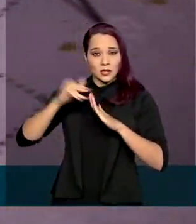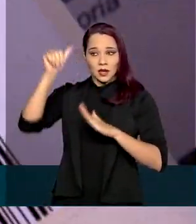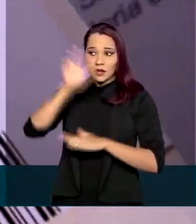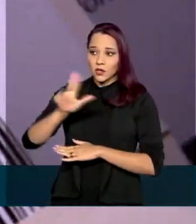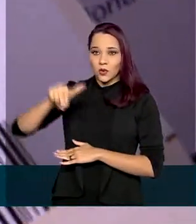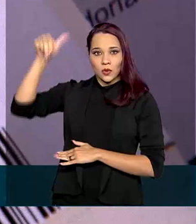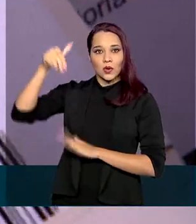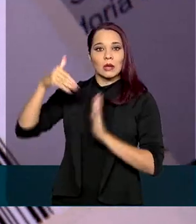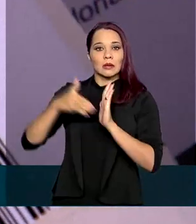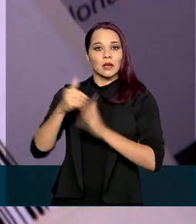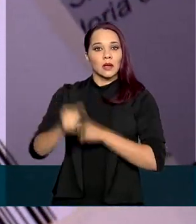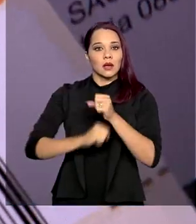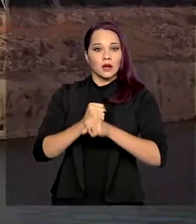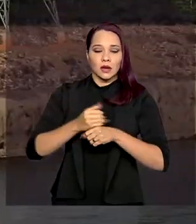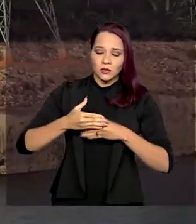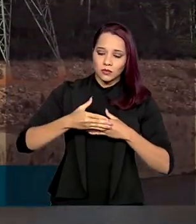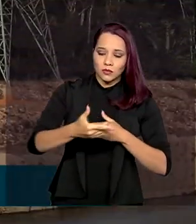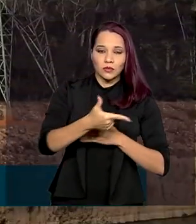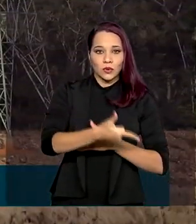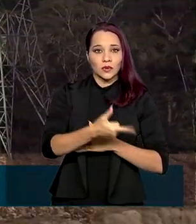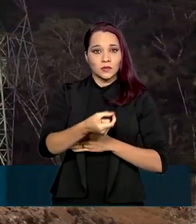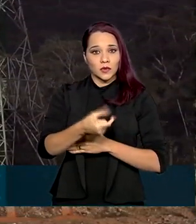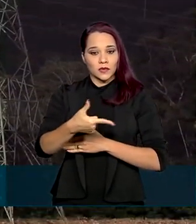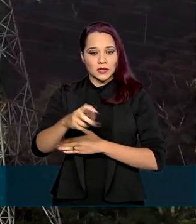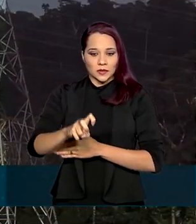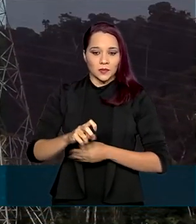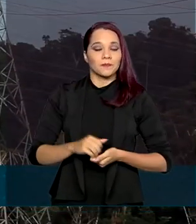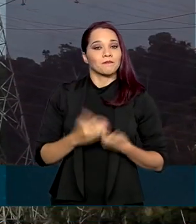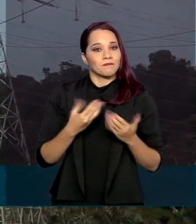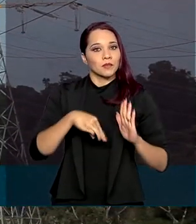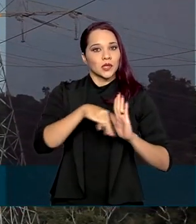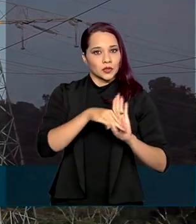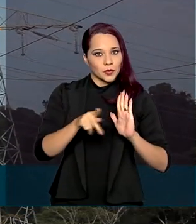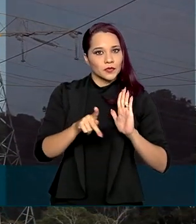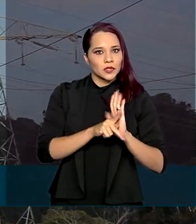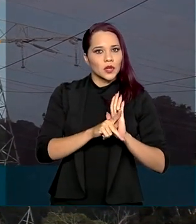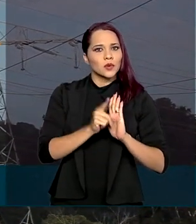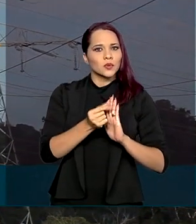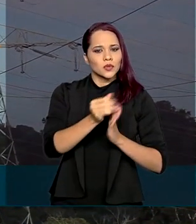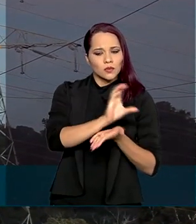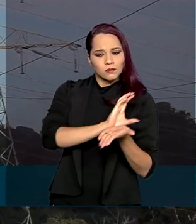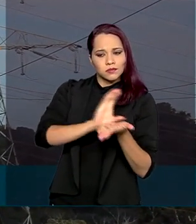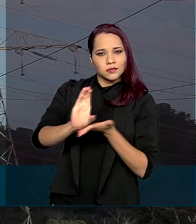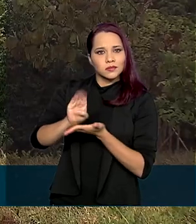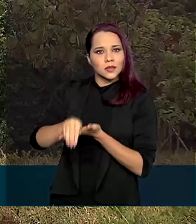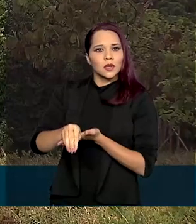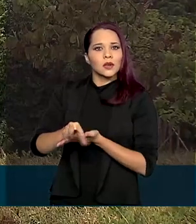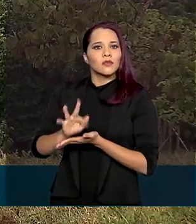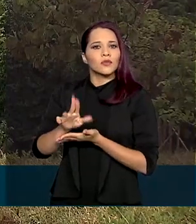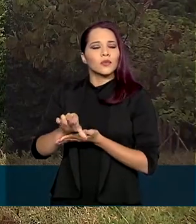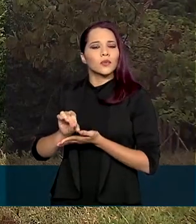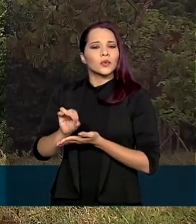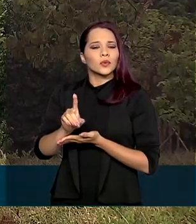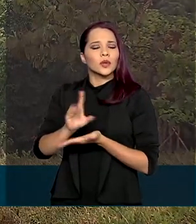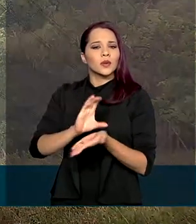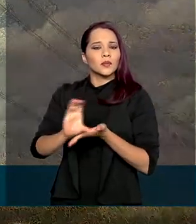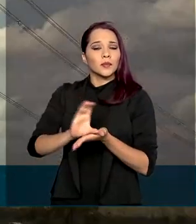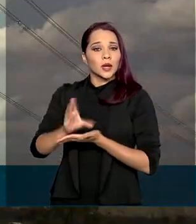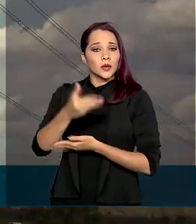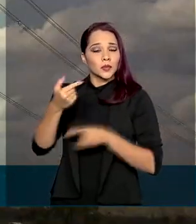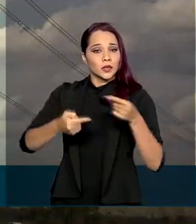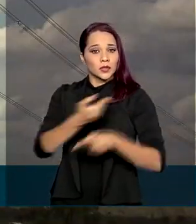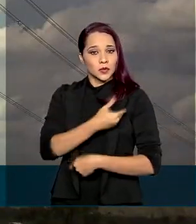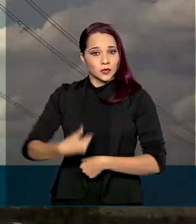até 2025. Para isso, a medida provisória destina recursos ao fundo que custeia políticas